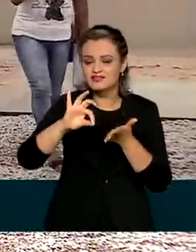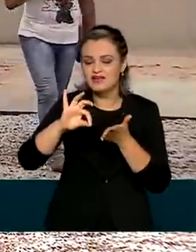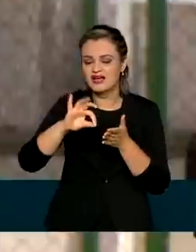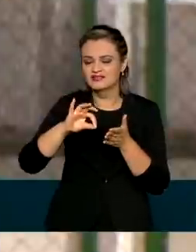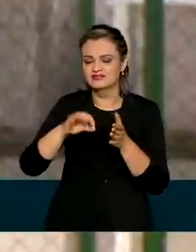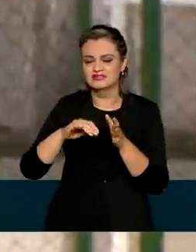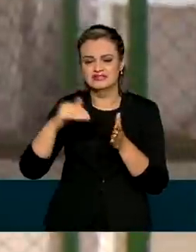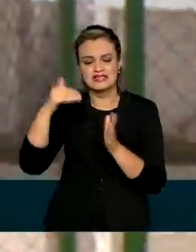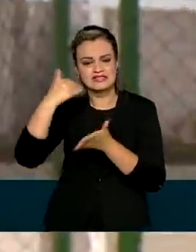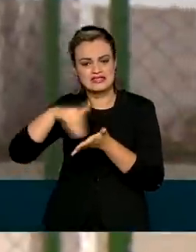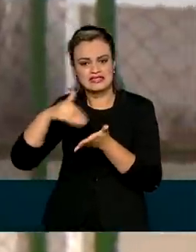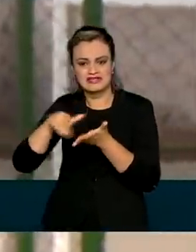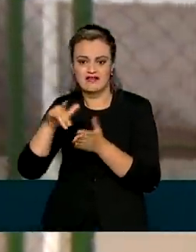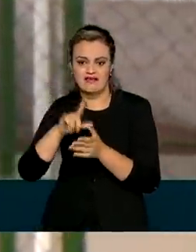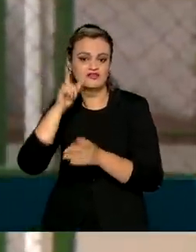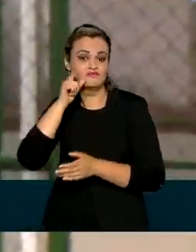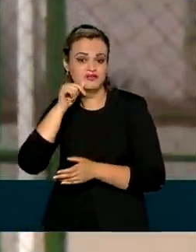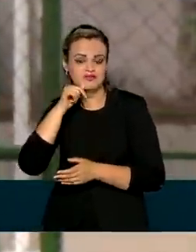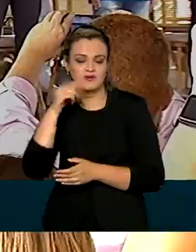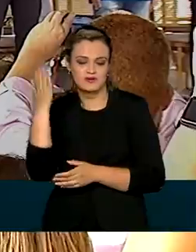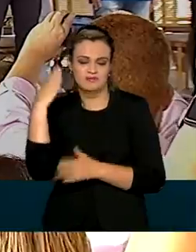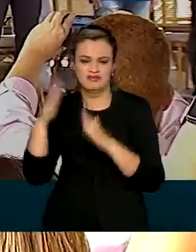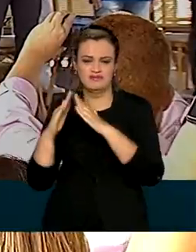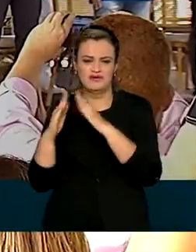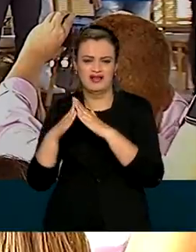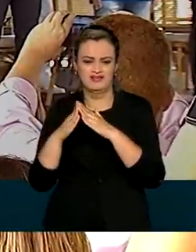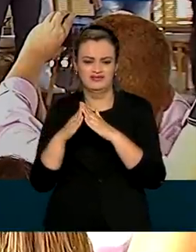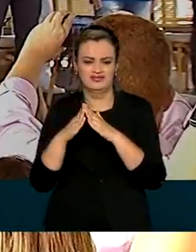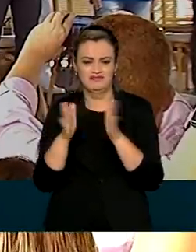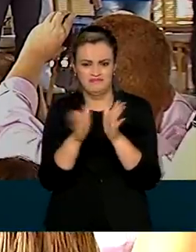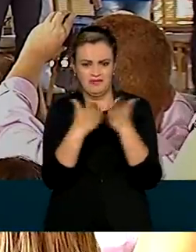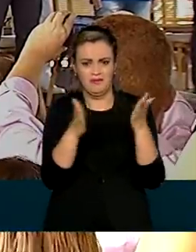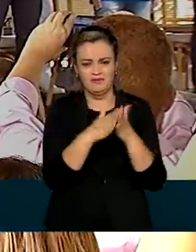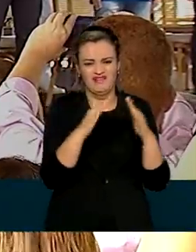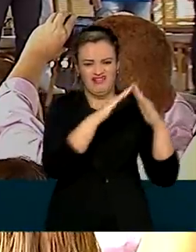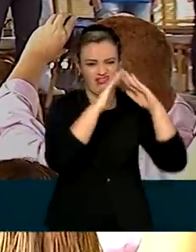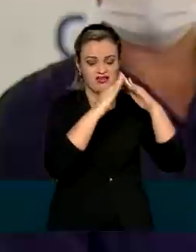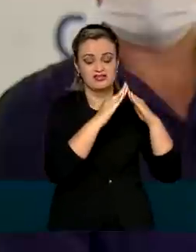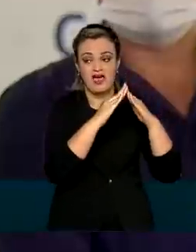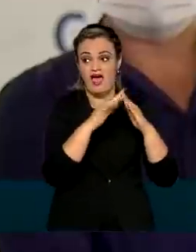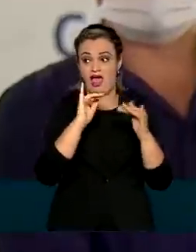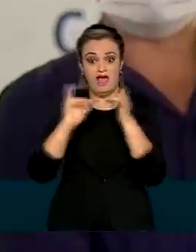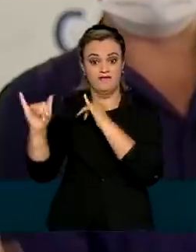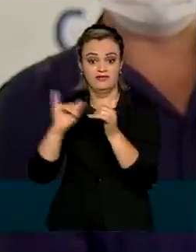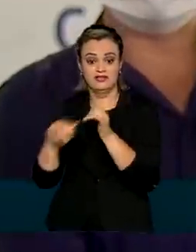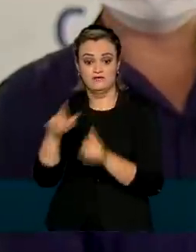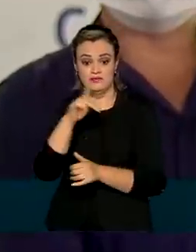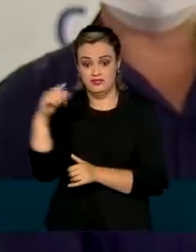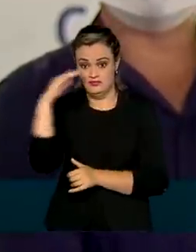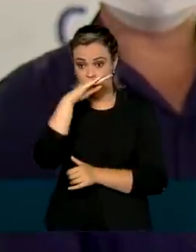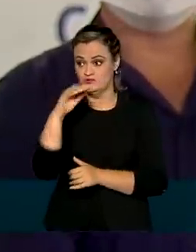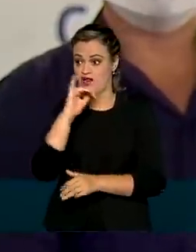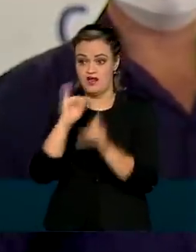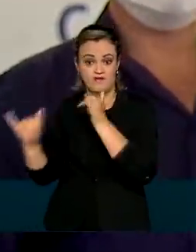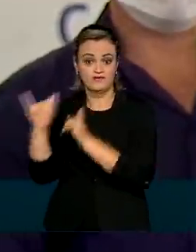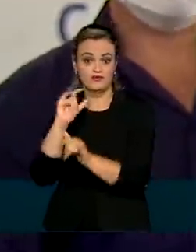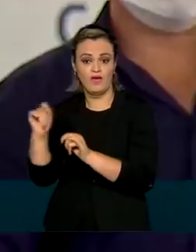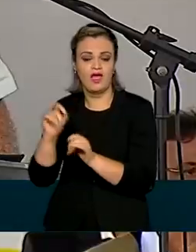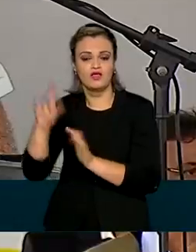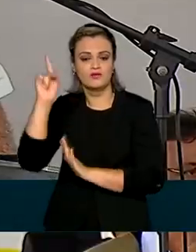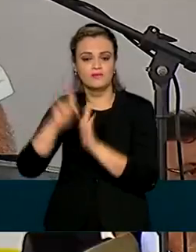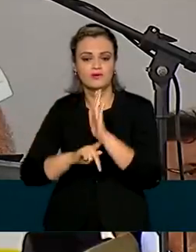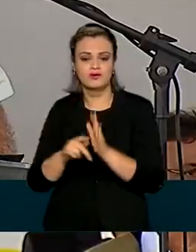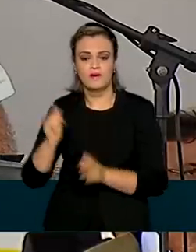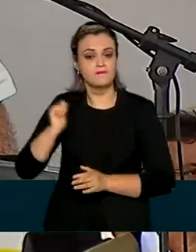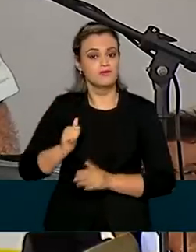Secretaria de Habitação de Maceió, quando viviam em invasões, ficaram sabendo em primeira mão pelo presidente da República que o programa